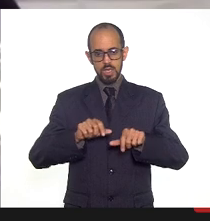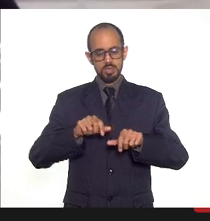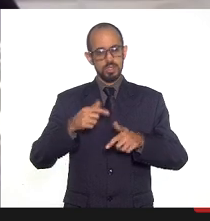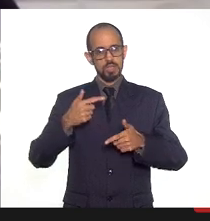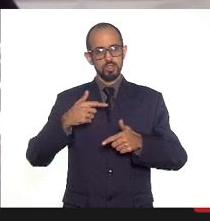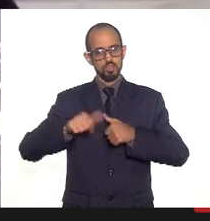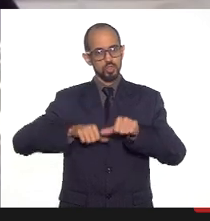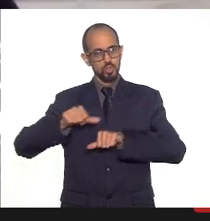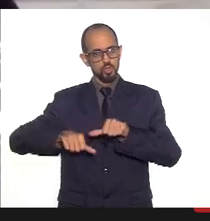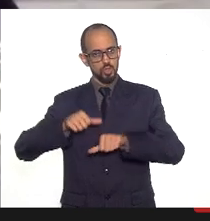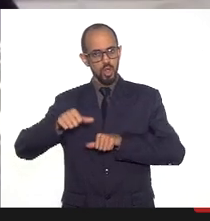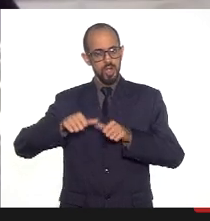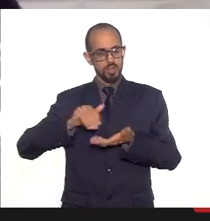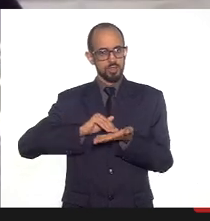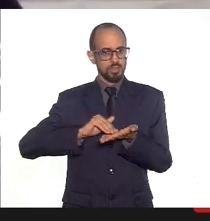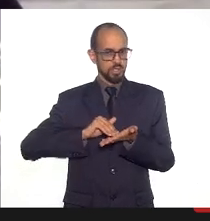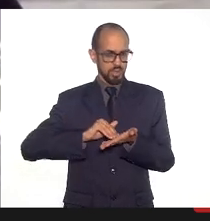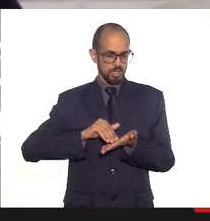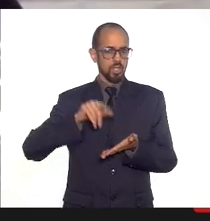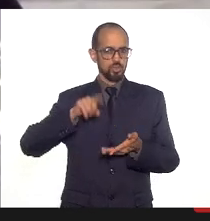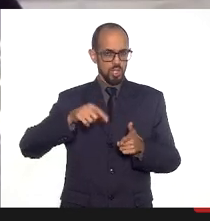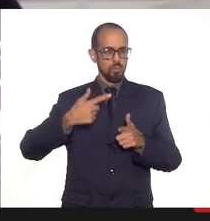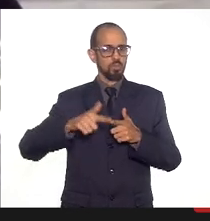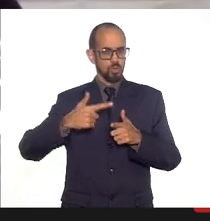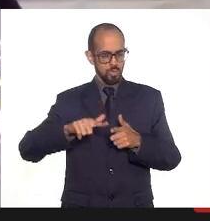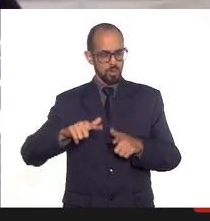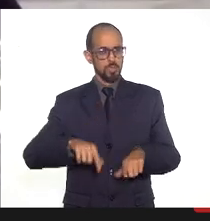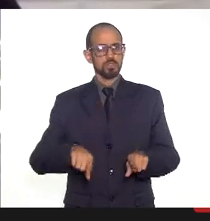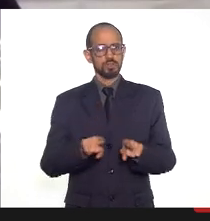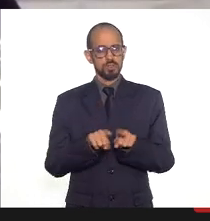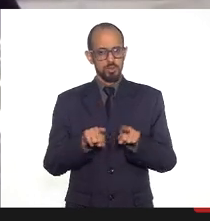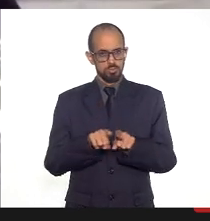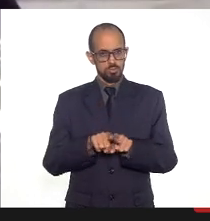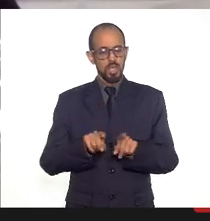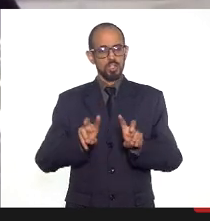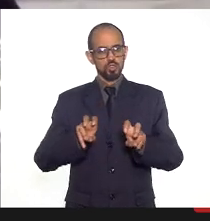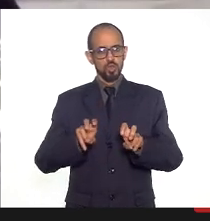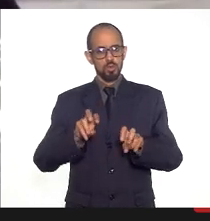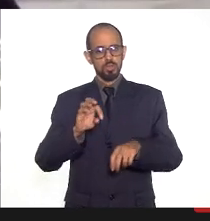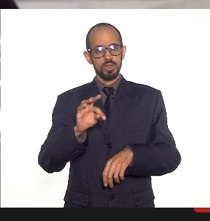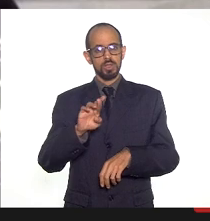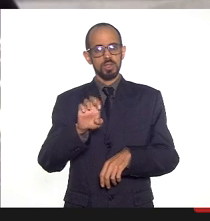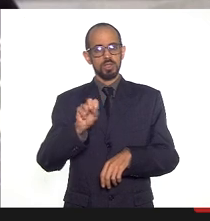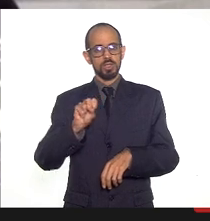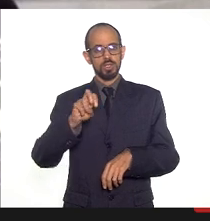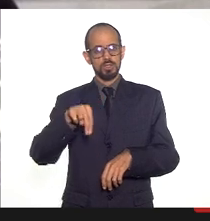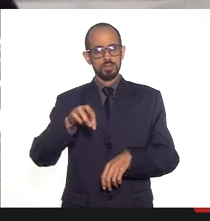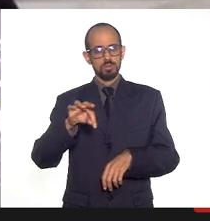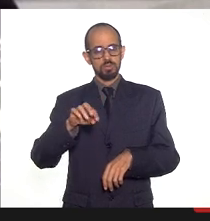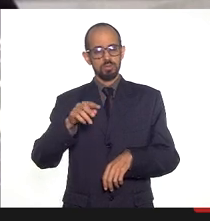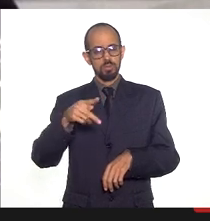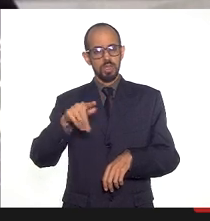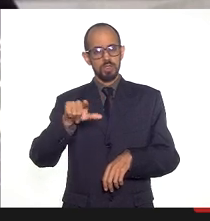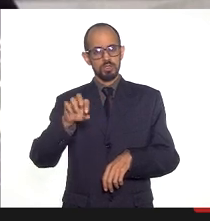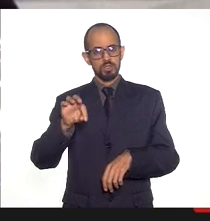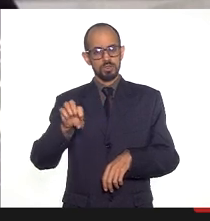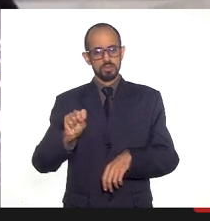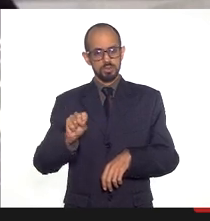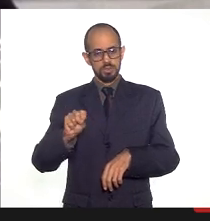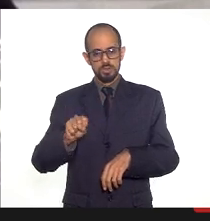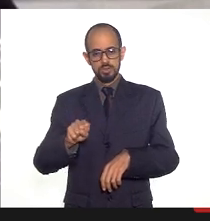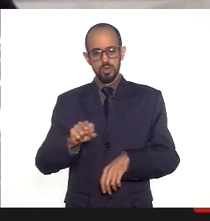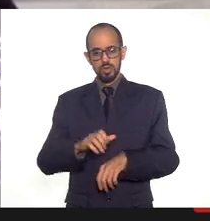problema, sem dúvida nenhuma, a questão dos transplantes, aqui colocado pelo CREMER, do doutor Flávio